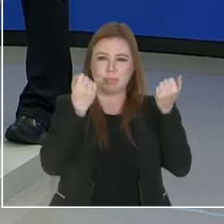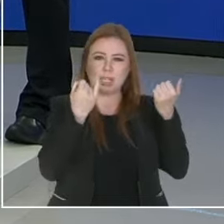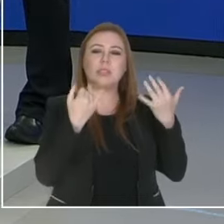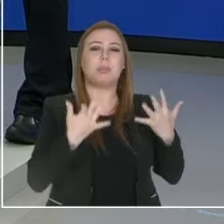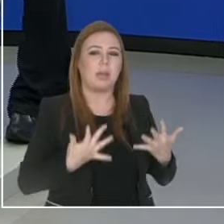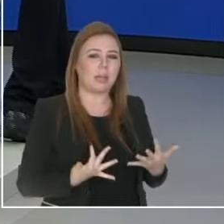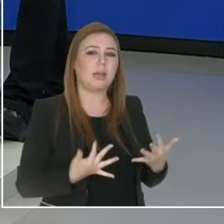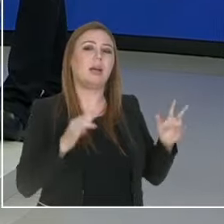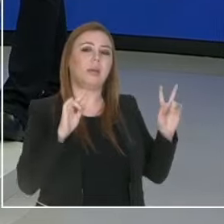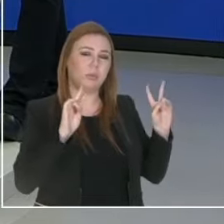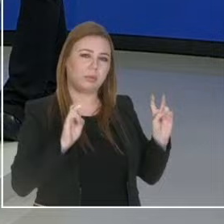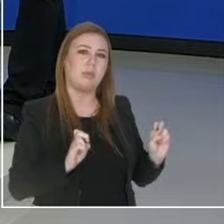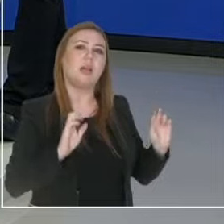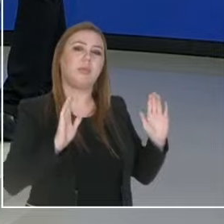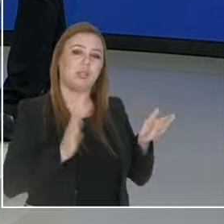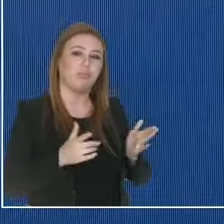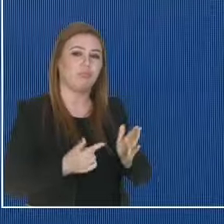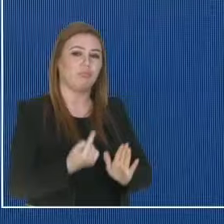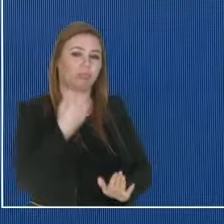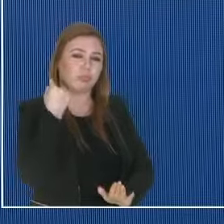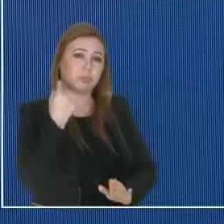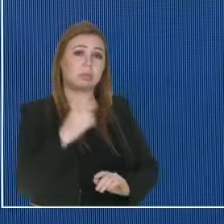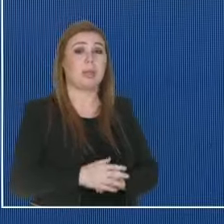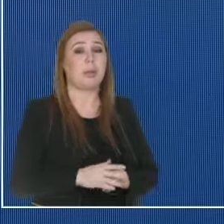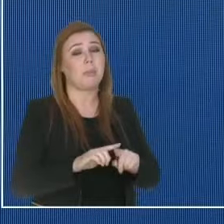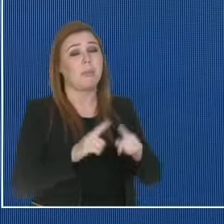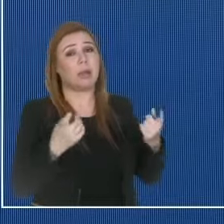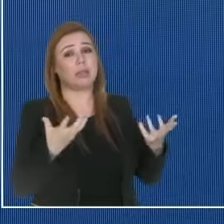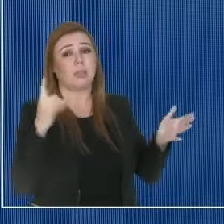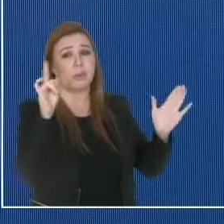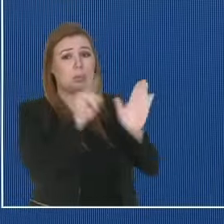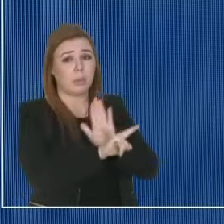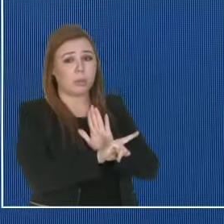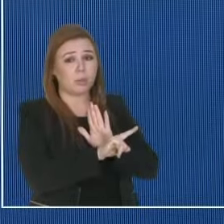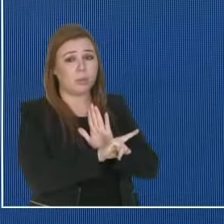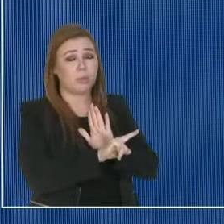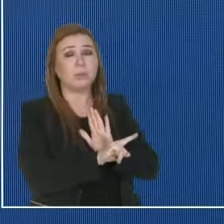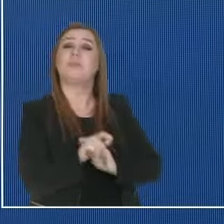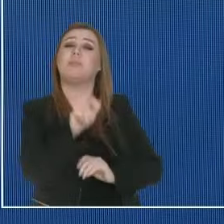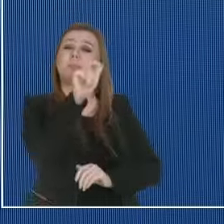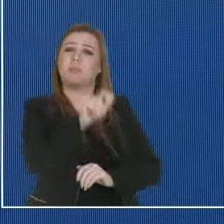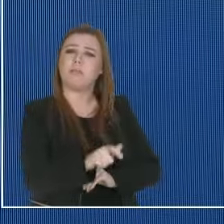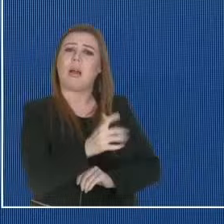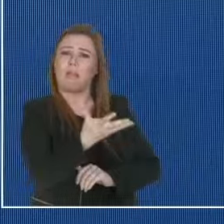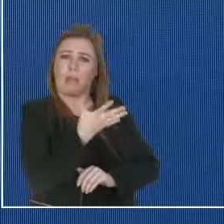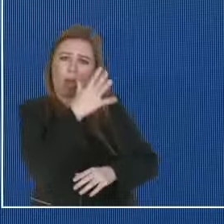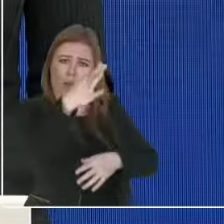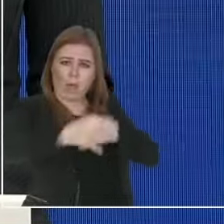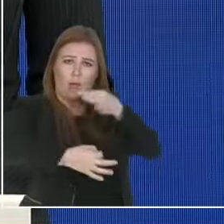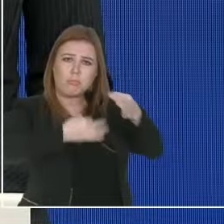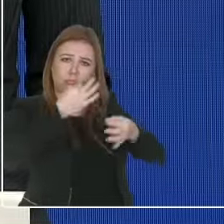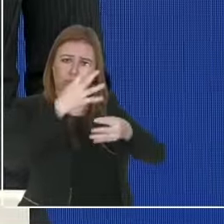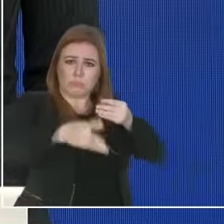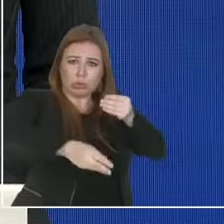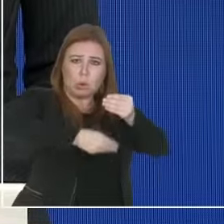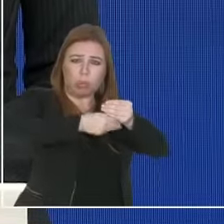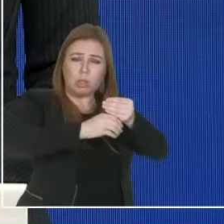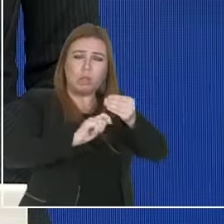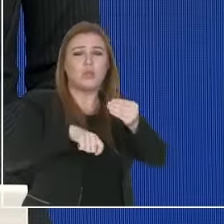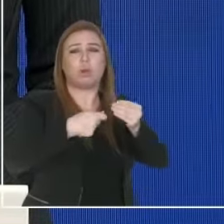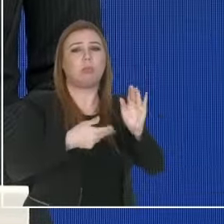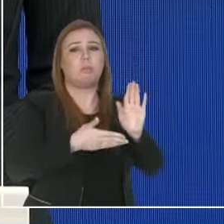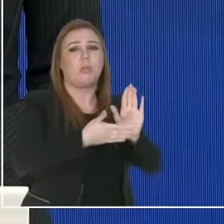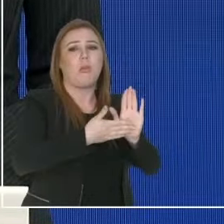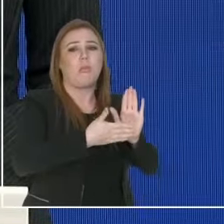blocos anteriores, mas eu queria saber, candidato, a senhora tem mais alguma coisa a complementar sobre a sua proposta ou o custo para